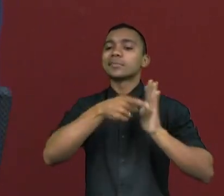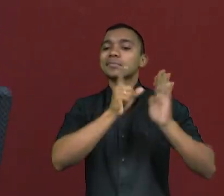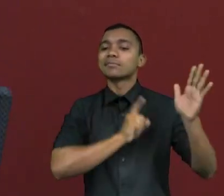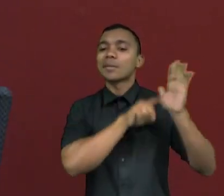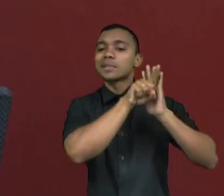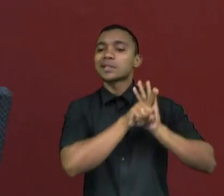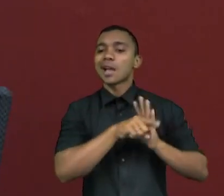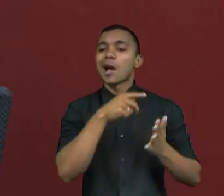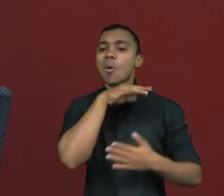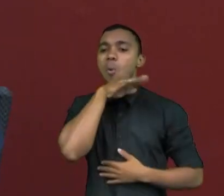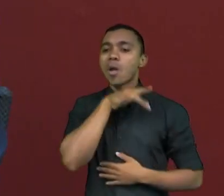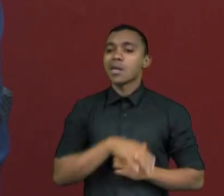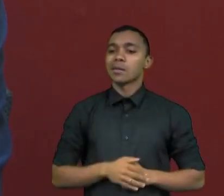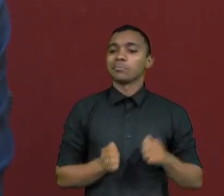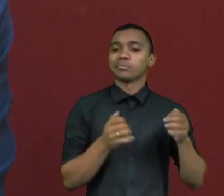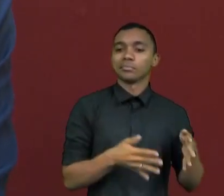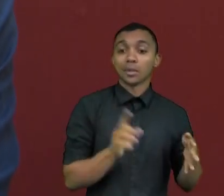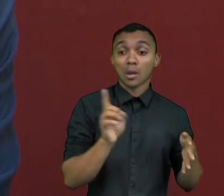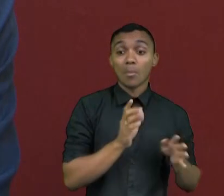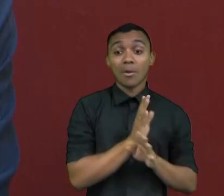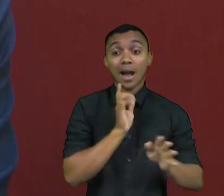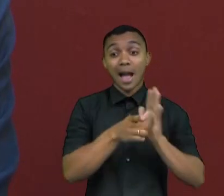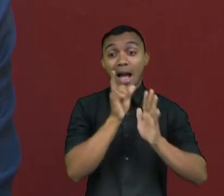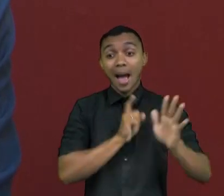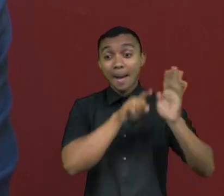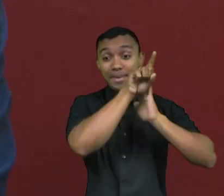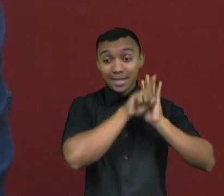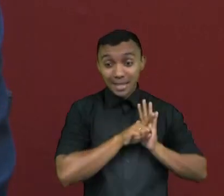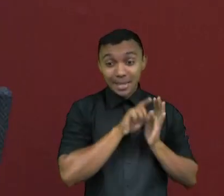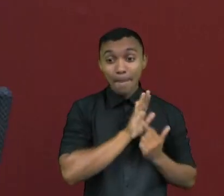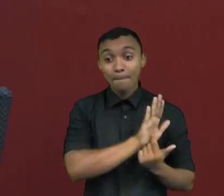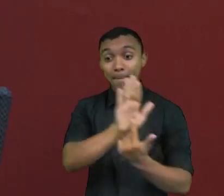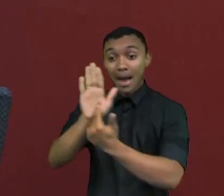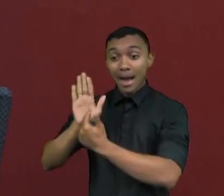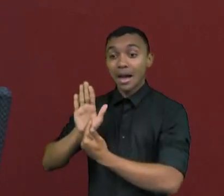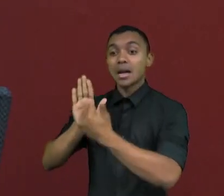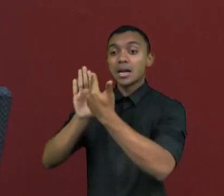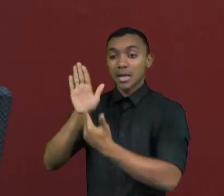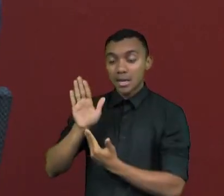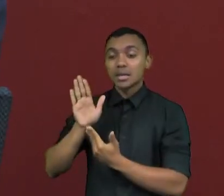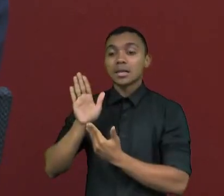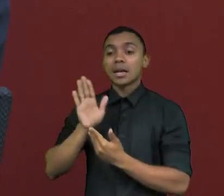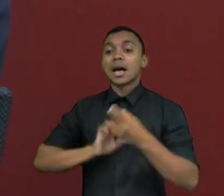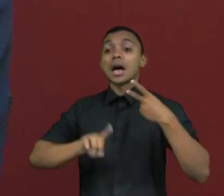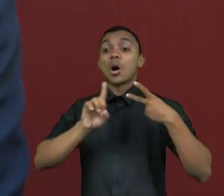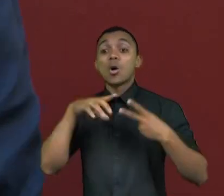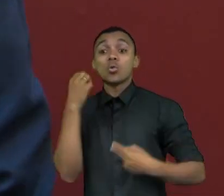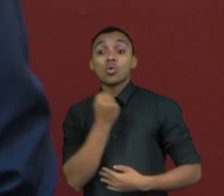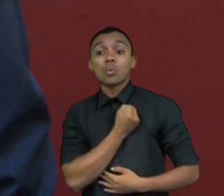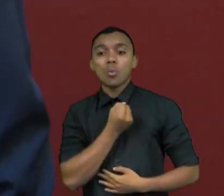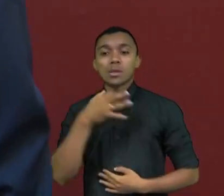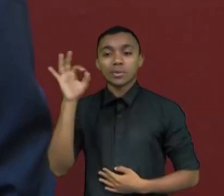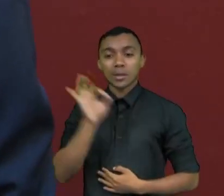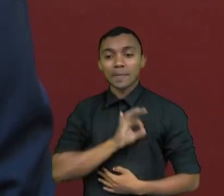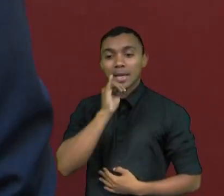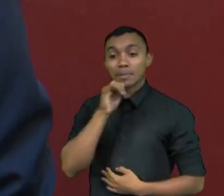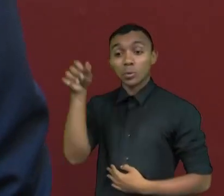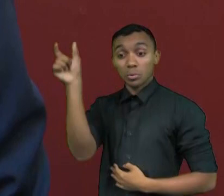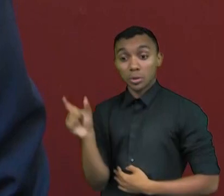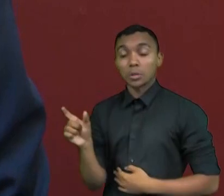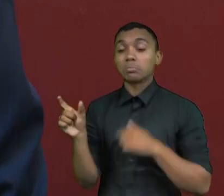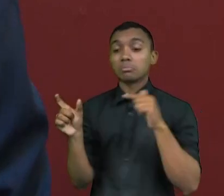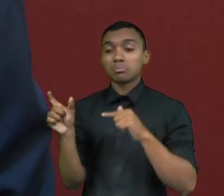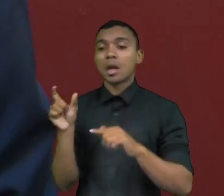numa pesquisa é o quê? A diferença entre o resultado que a pesquisa dá e aquele número na realidade. Então, por exemplo, o candidato A